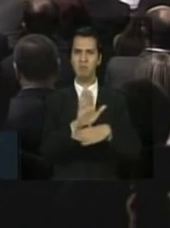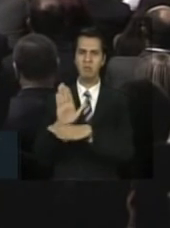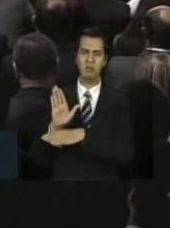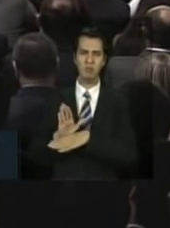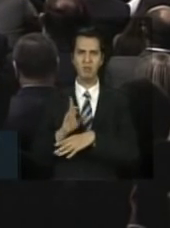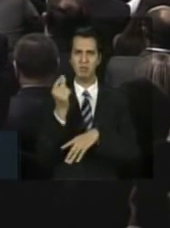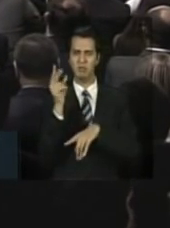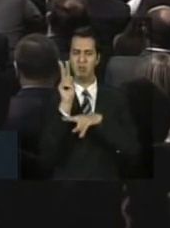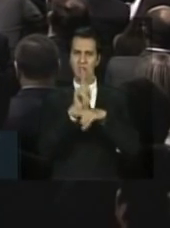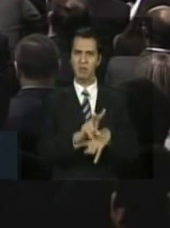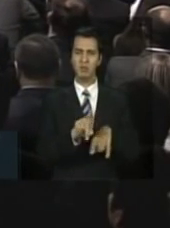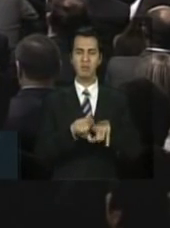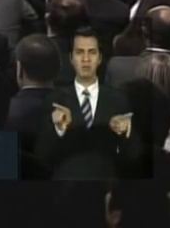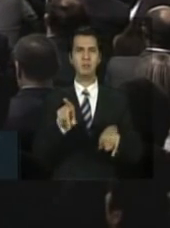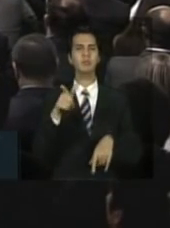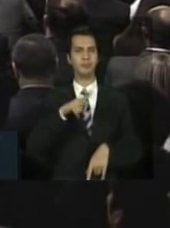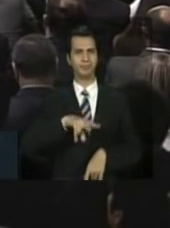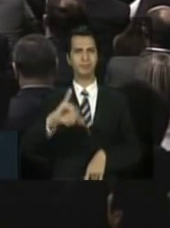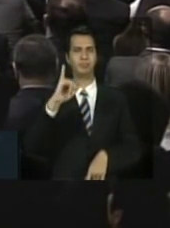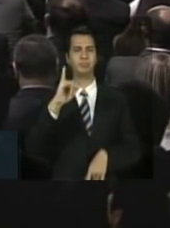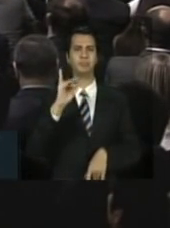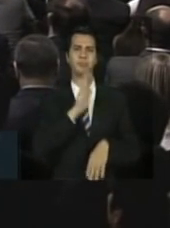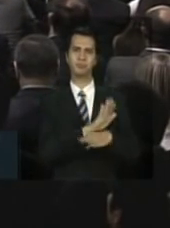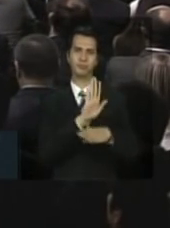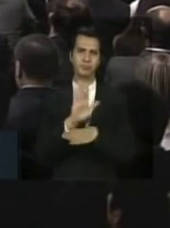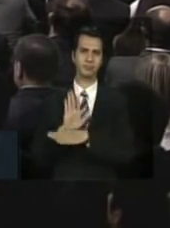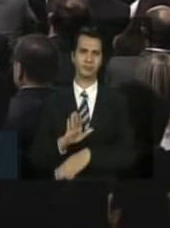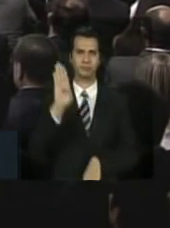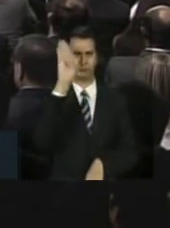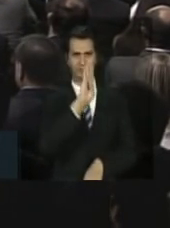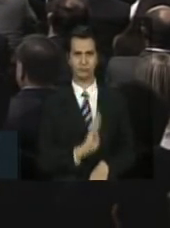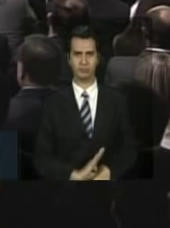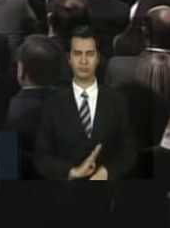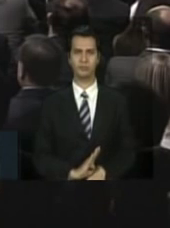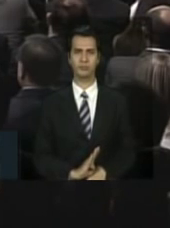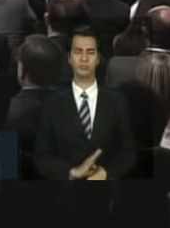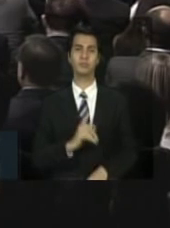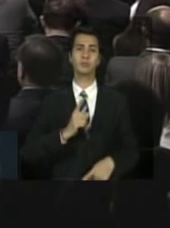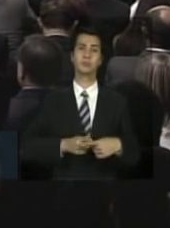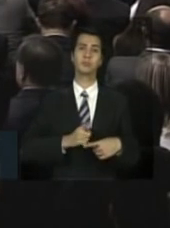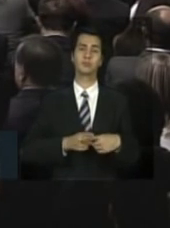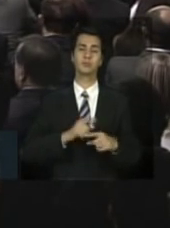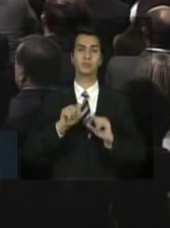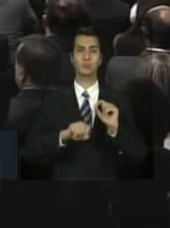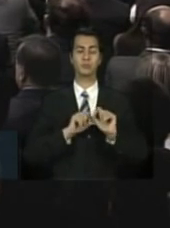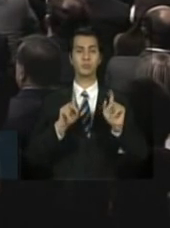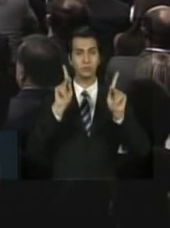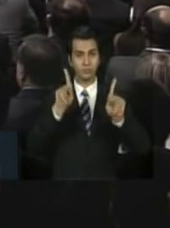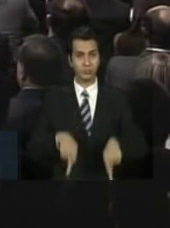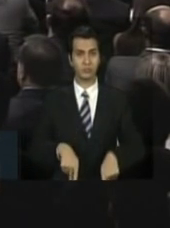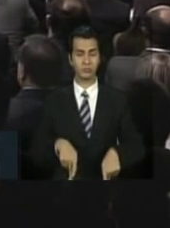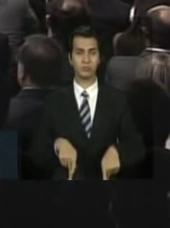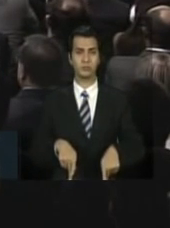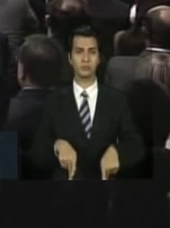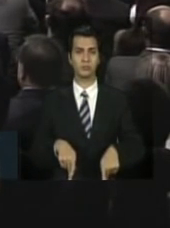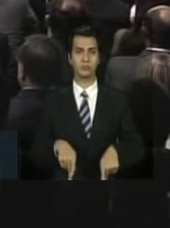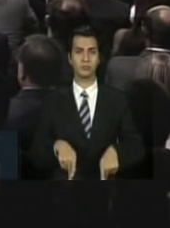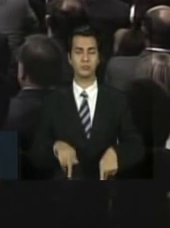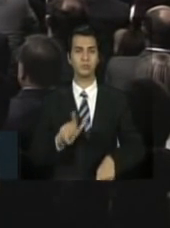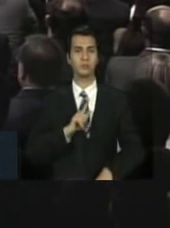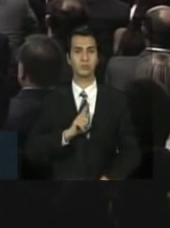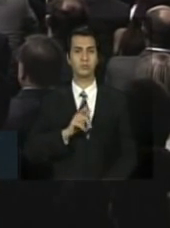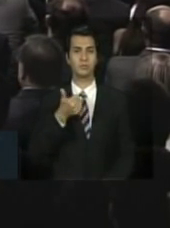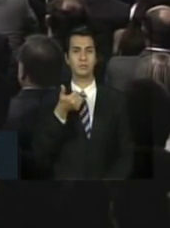sem dúvida, um instrumento do Brasil Sem Miséria, na medida que uma parte da população dos